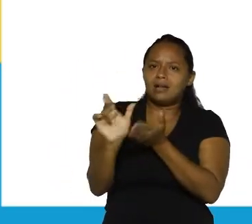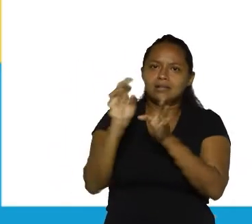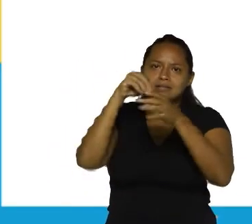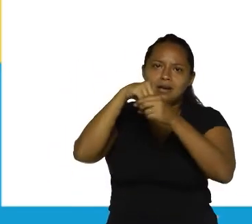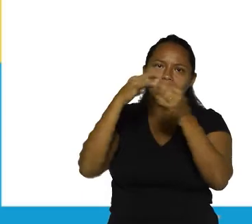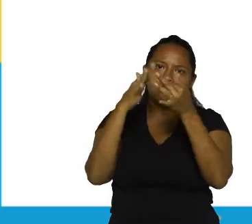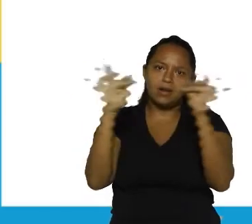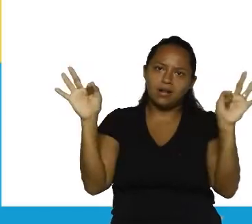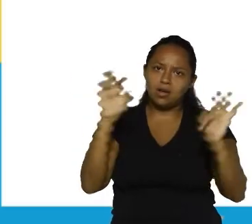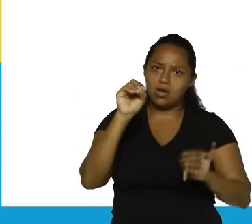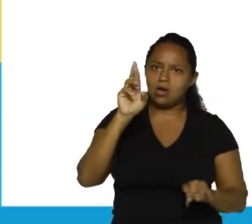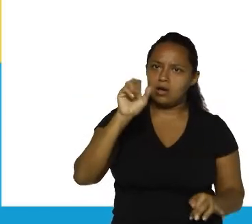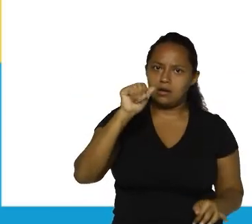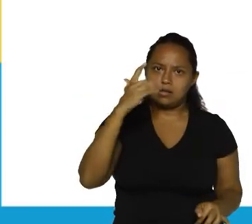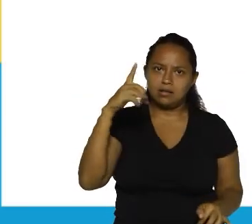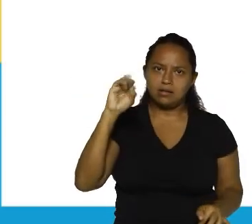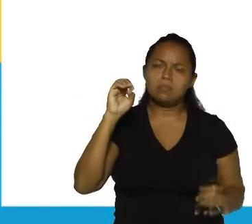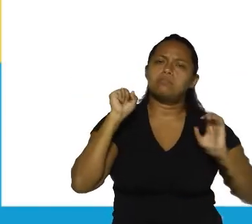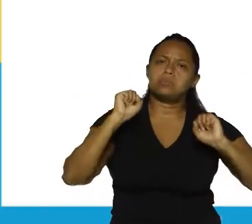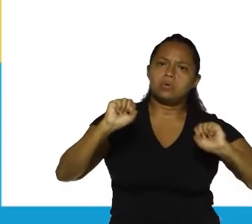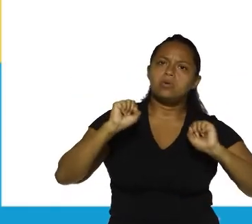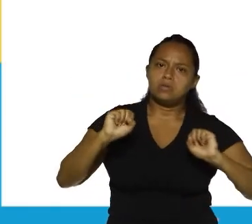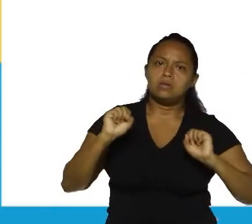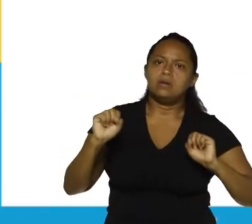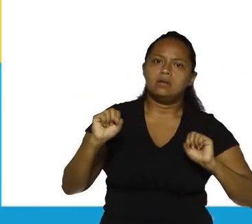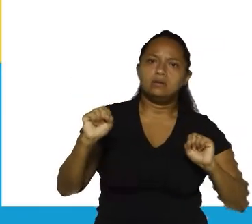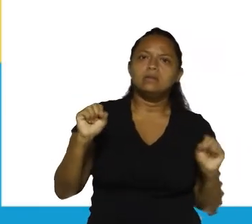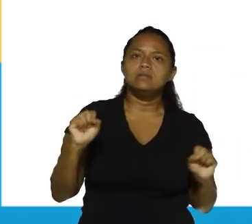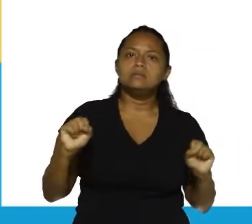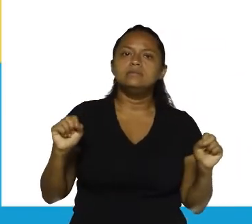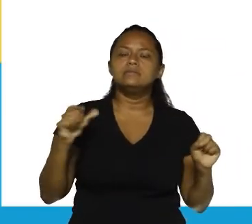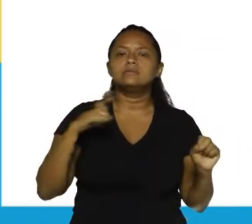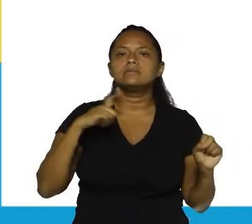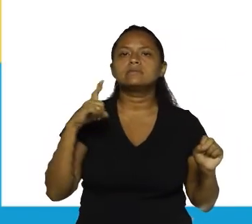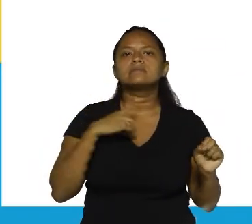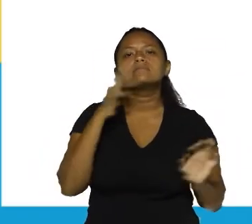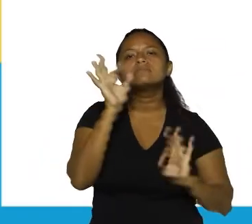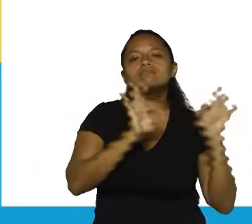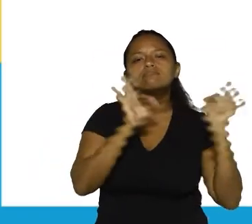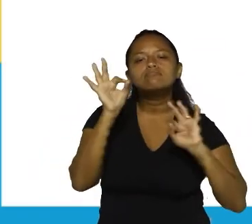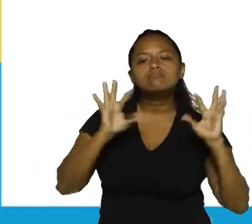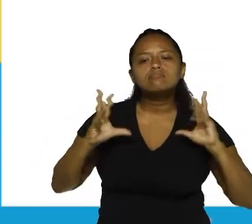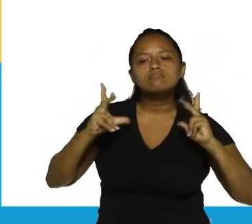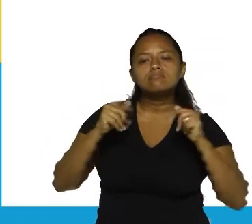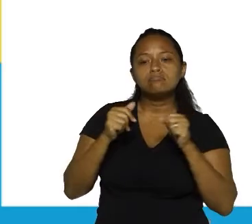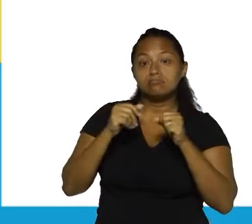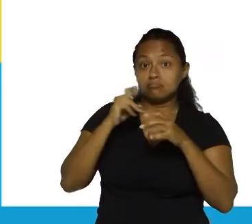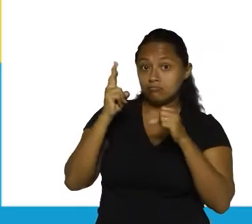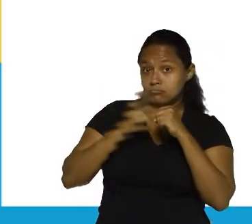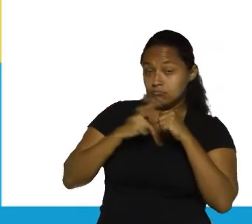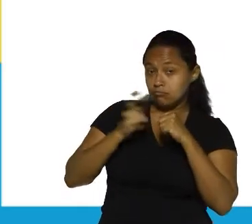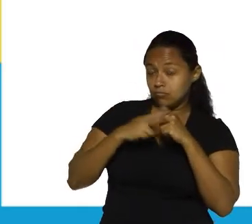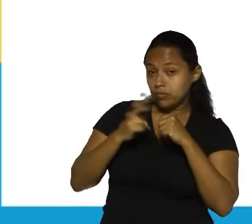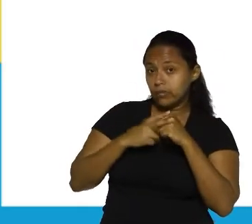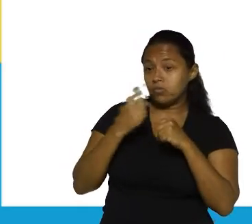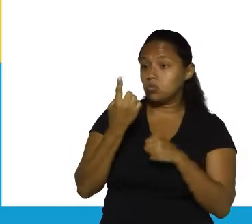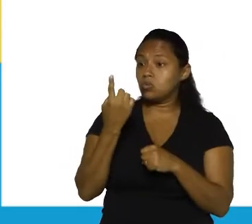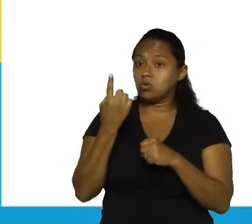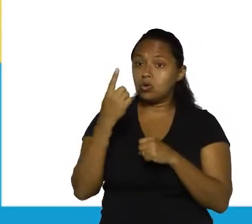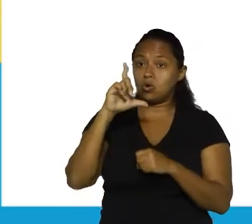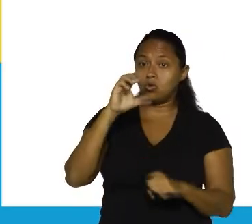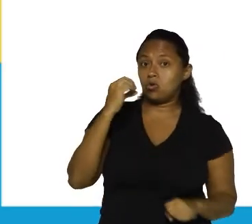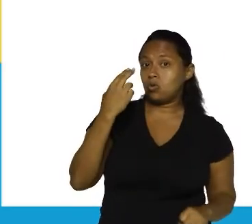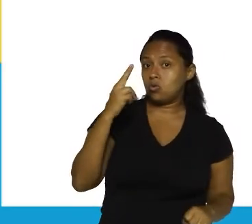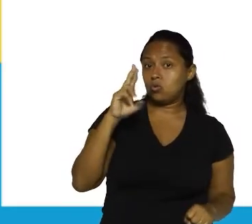Então, vejamos aqui. A oração vai ser considerada um enunciado que se organiza em torno de um verbo ou de uma